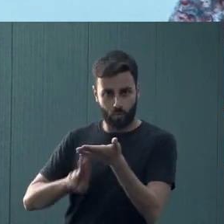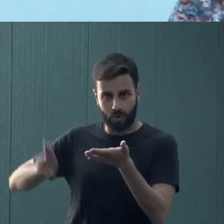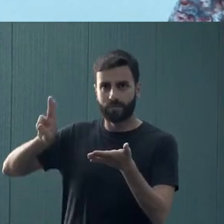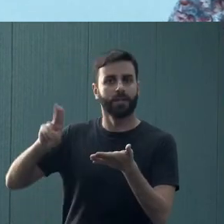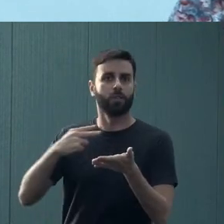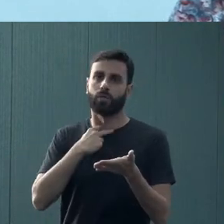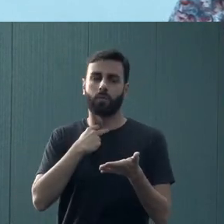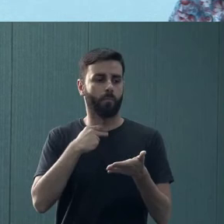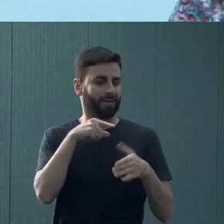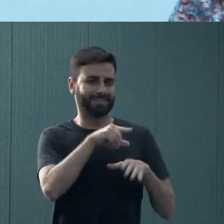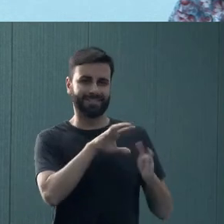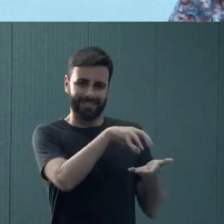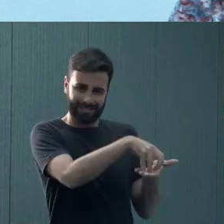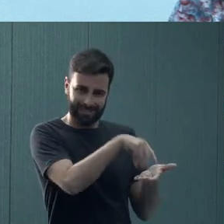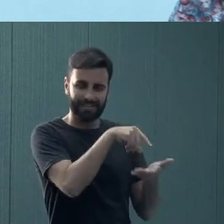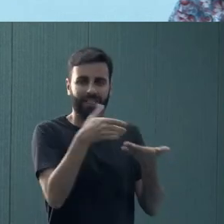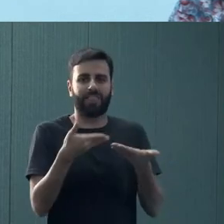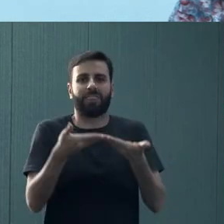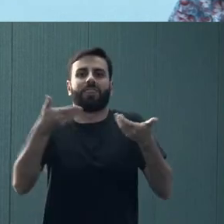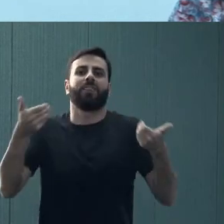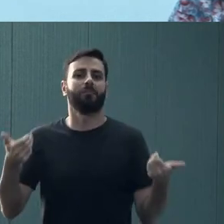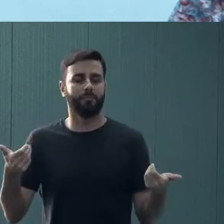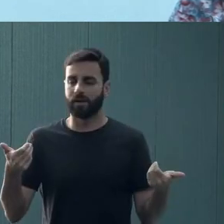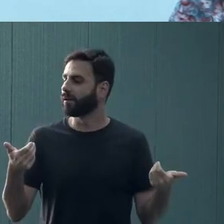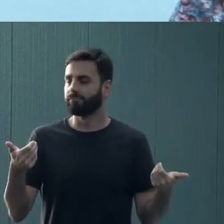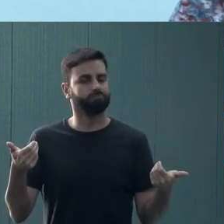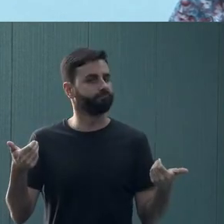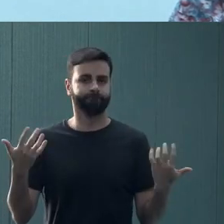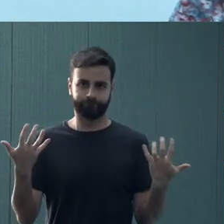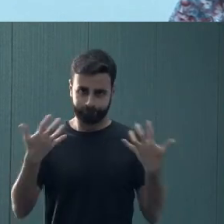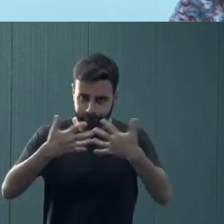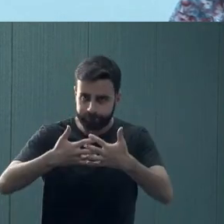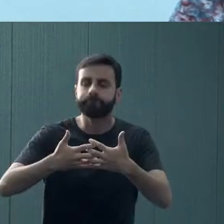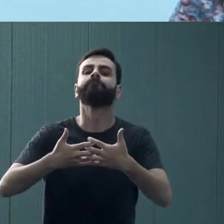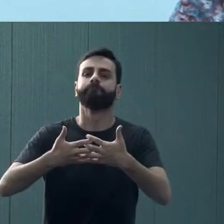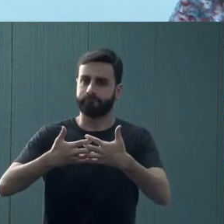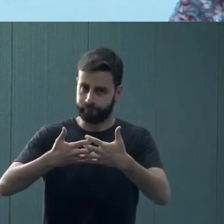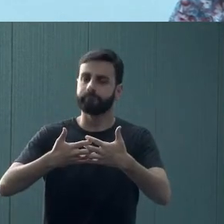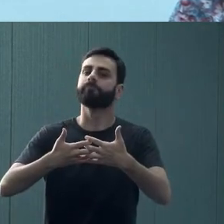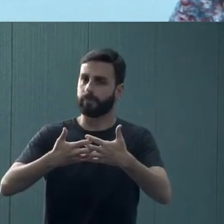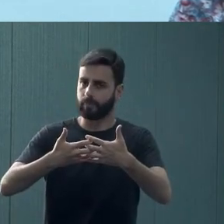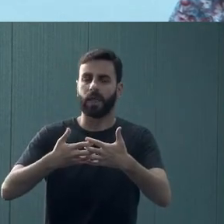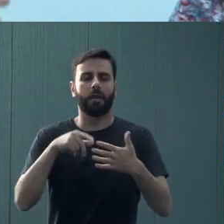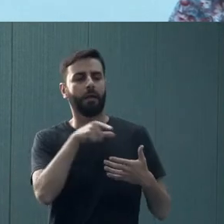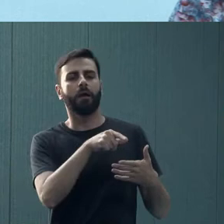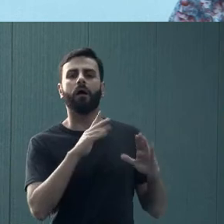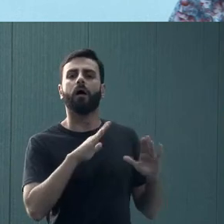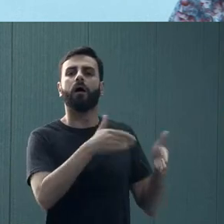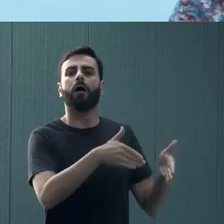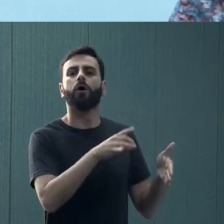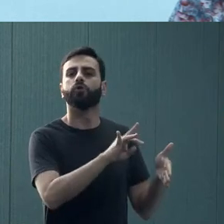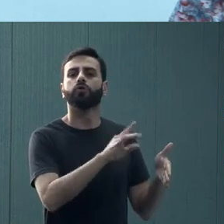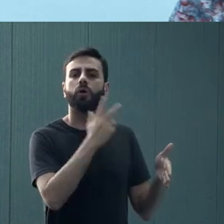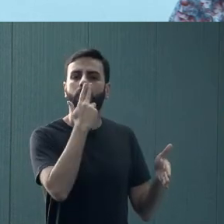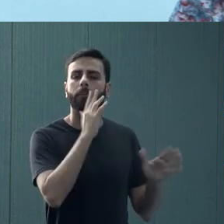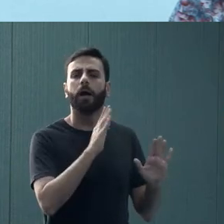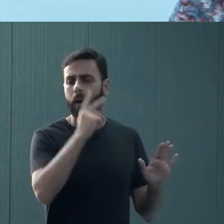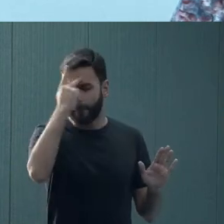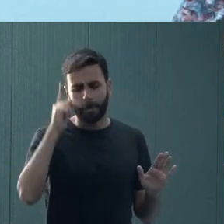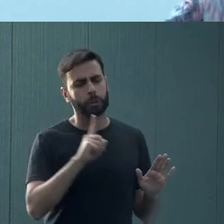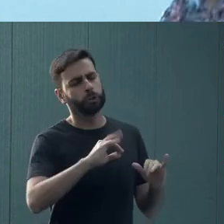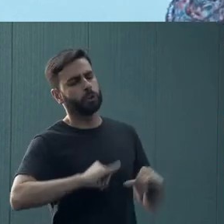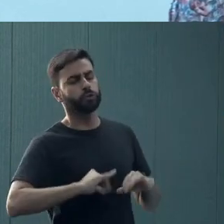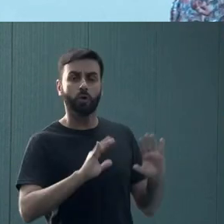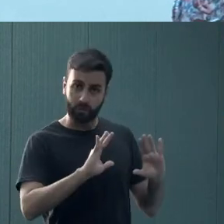impossível pensar a nossa atuação totalmente desvinculada disso. Não é simplesmente um setor para atender pessoas em